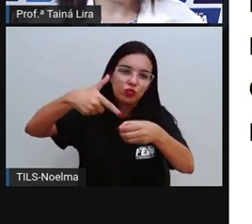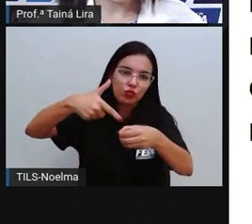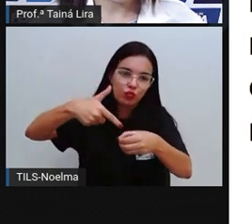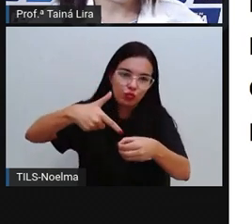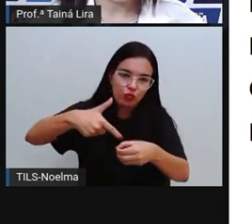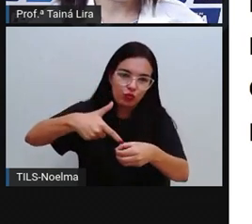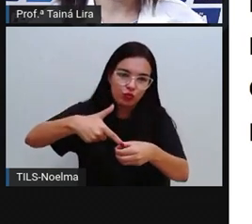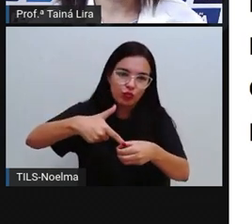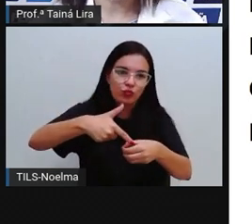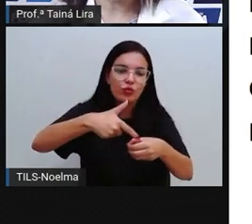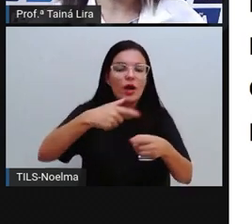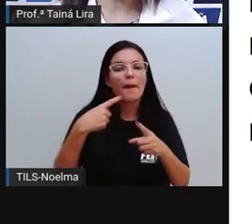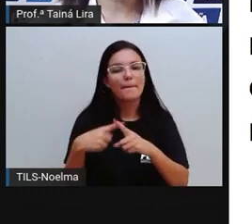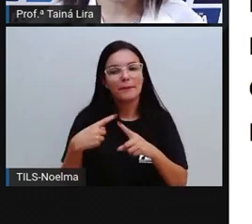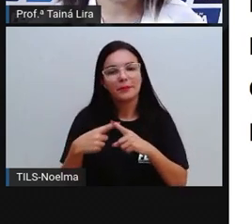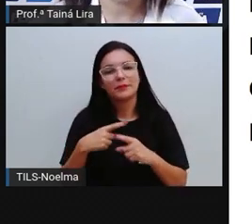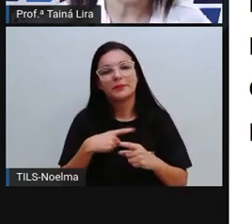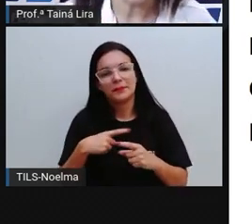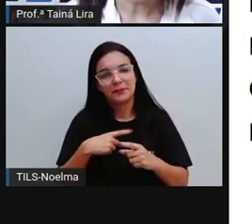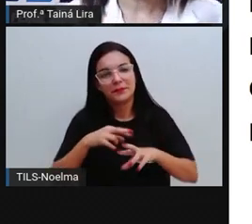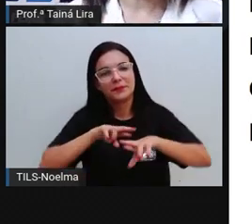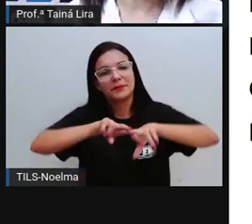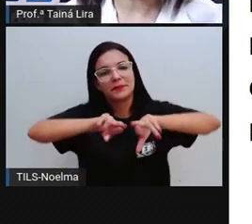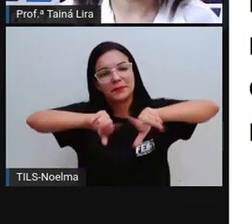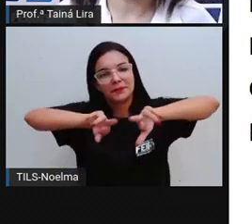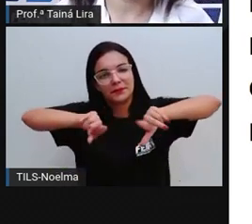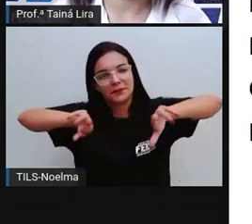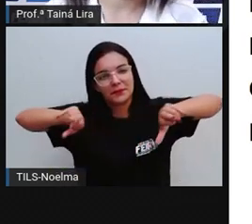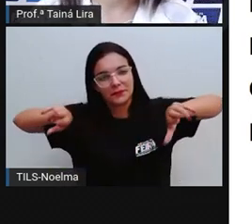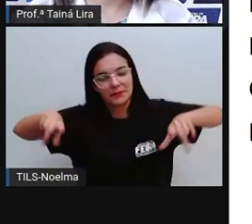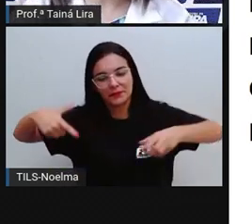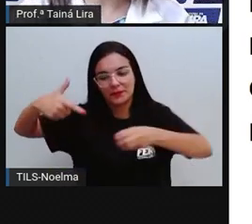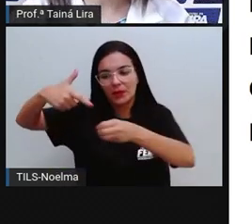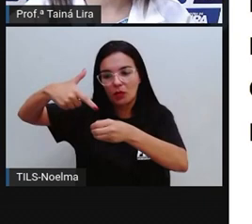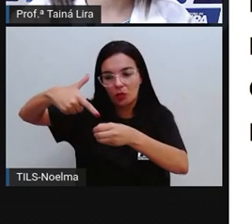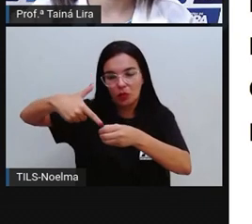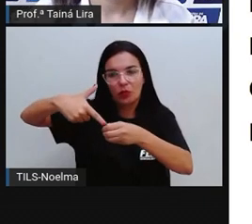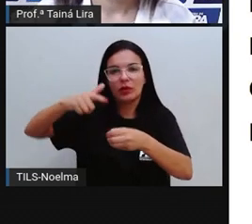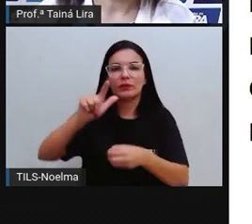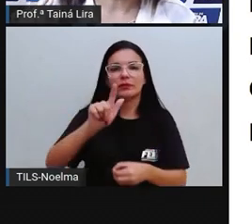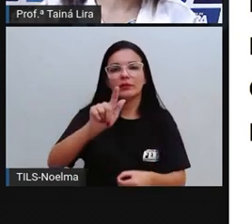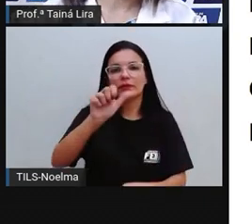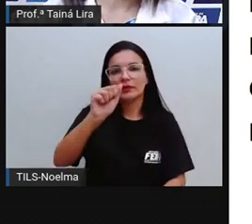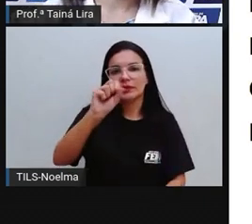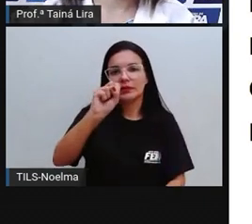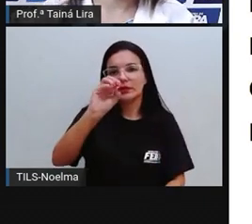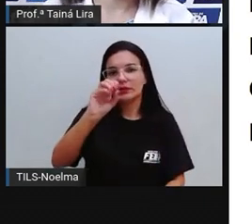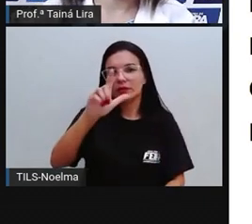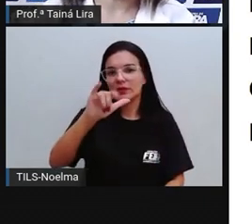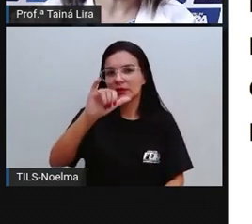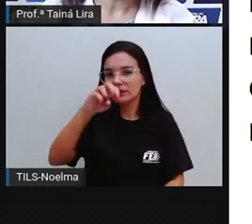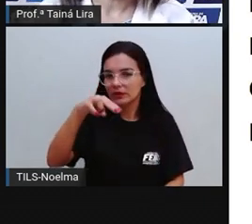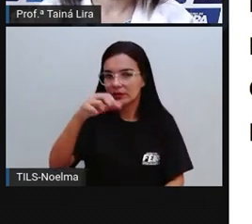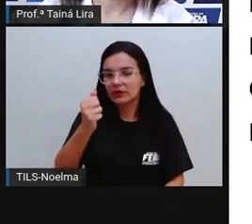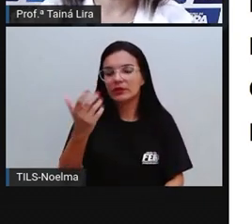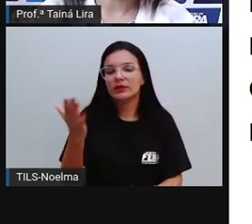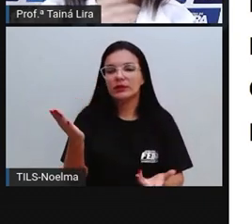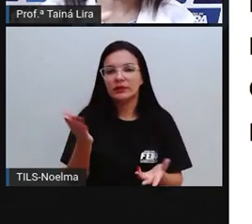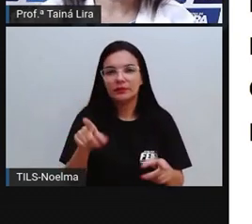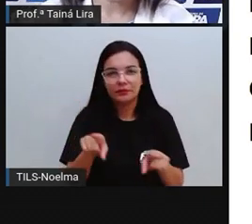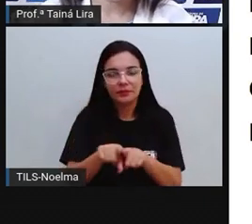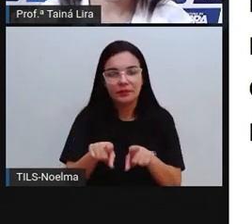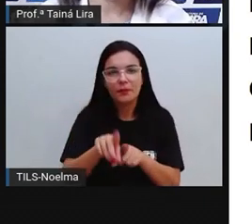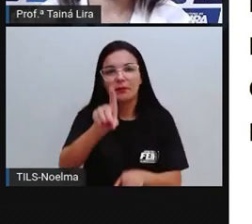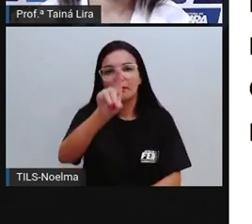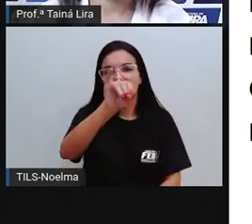através do petróleo que a gente tem vários tipos de combustível, como a gasolina, o diesel, né? Então, são